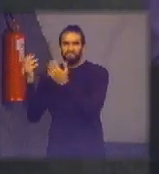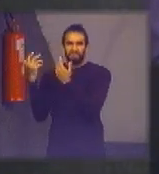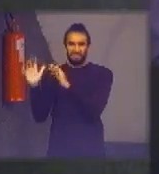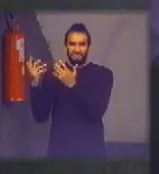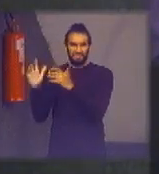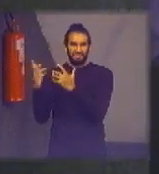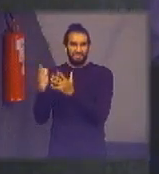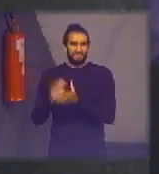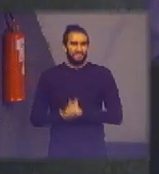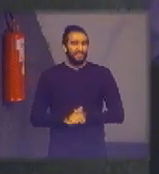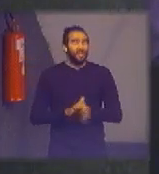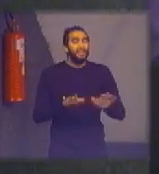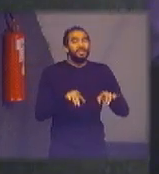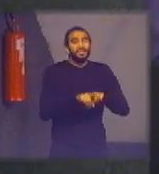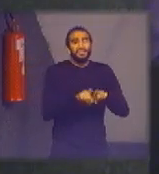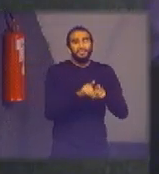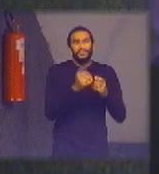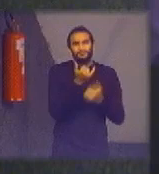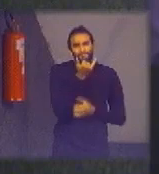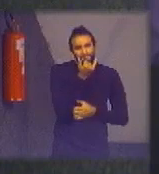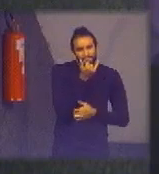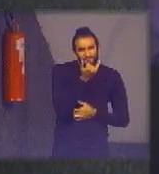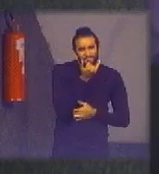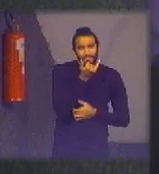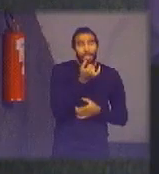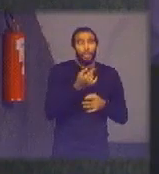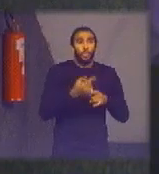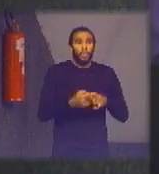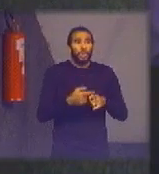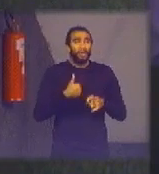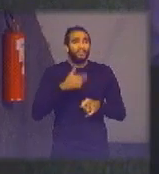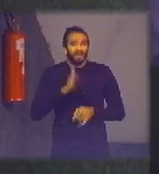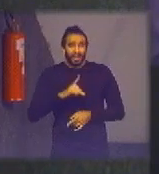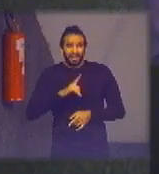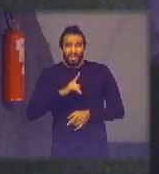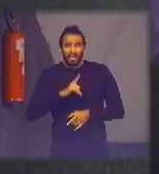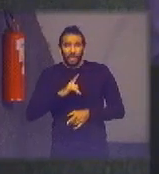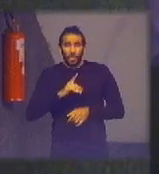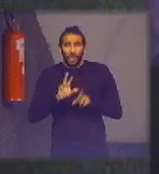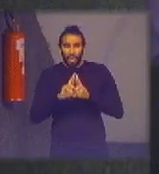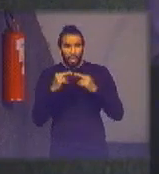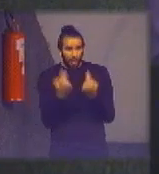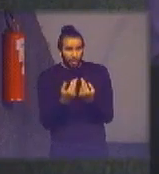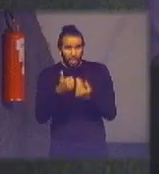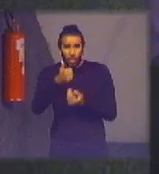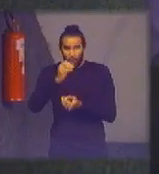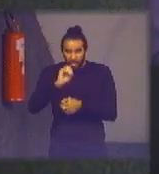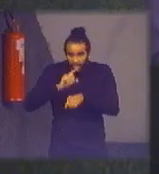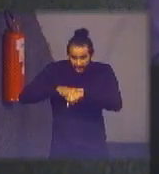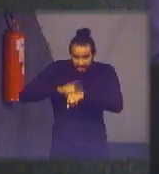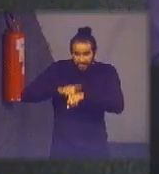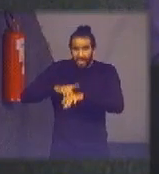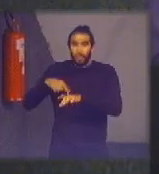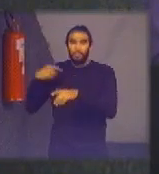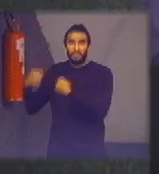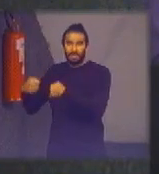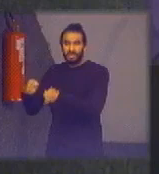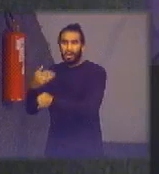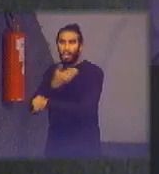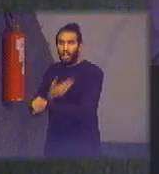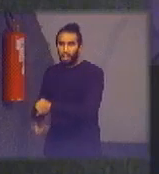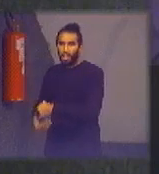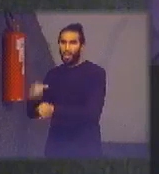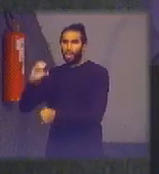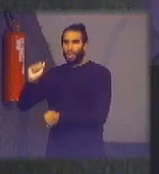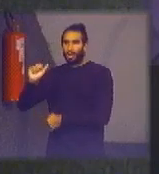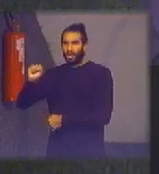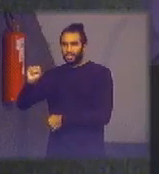eu também vou pedir desculpas antecipadas porque eu já tenho uma reunião às 10 horas que eu tenho que estar lá na Casa Civil então eu vou ter que acabar um pouquinho